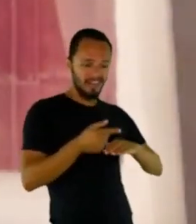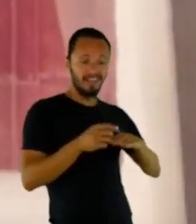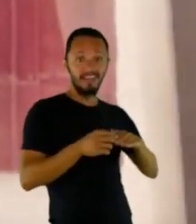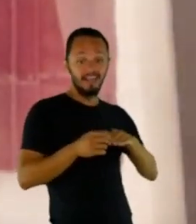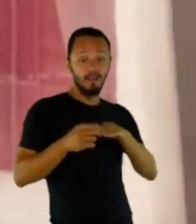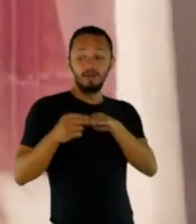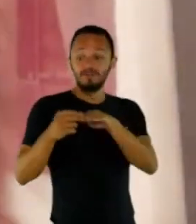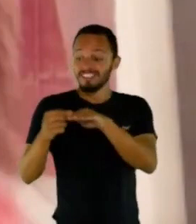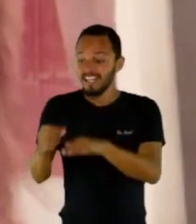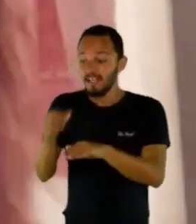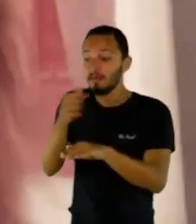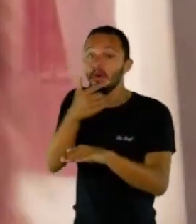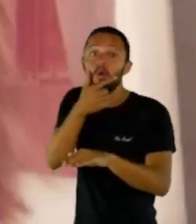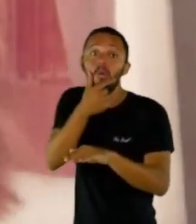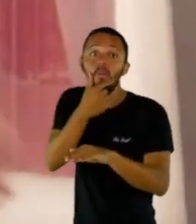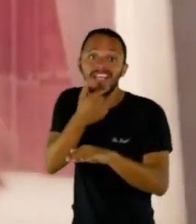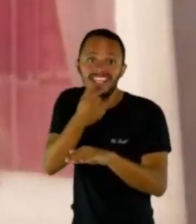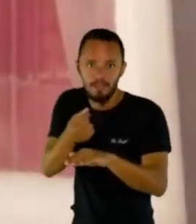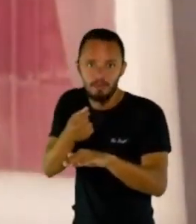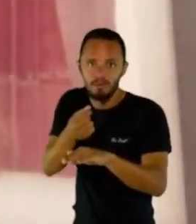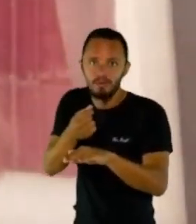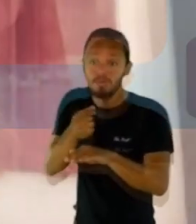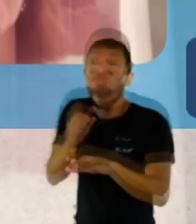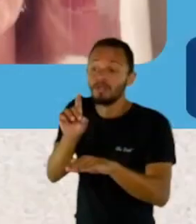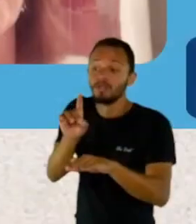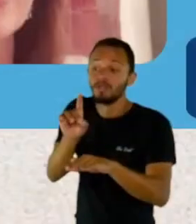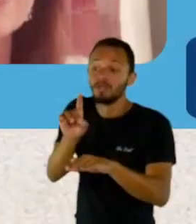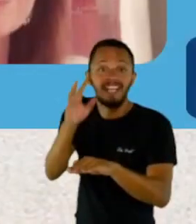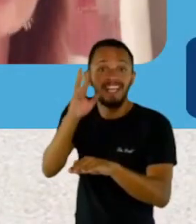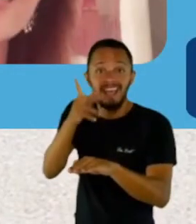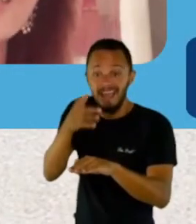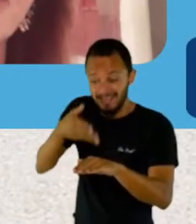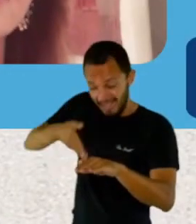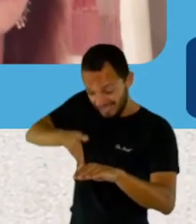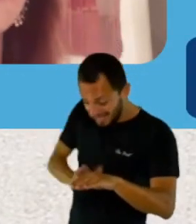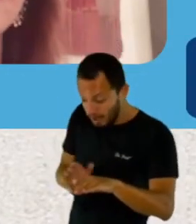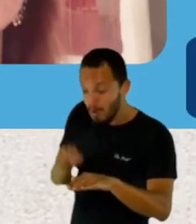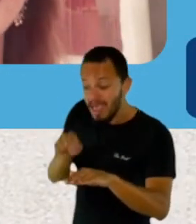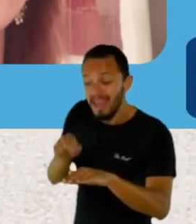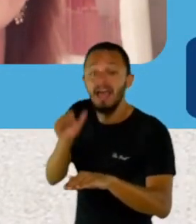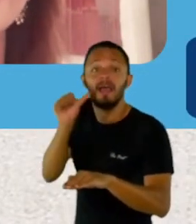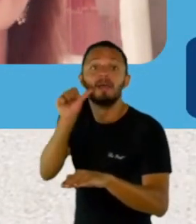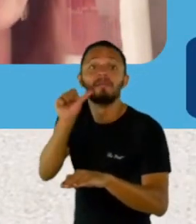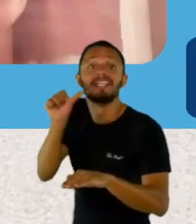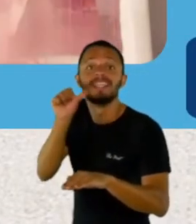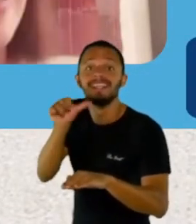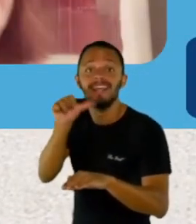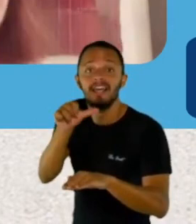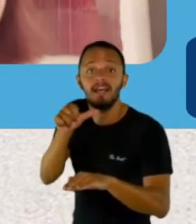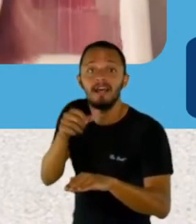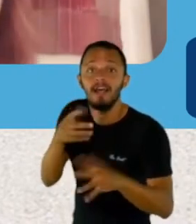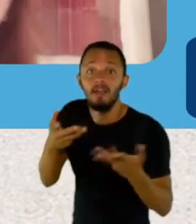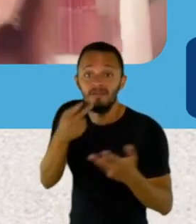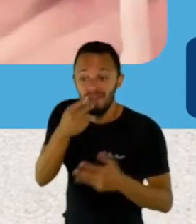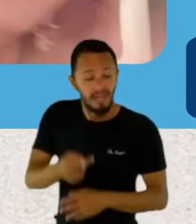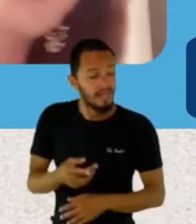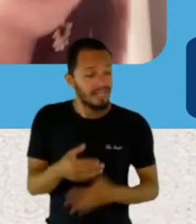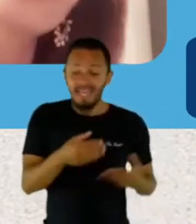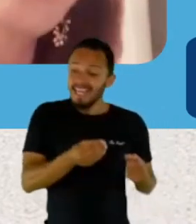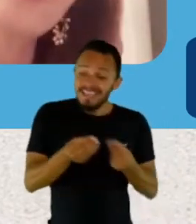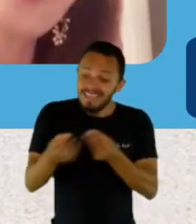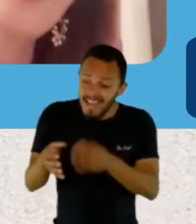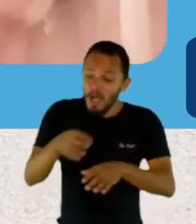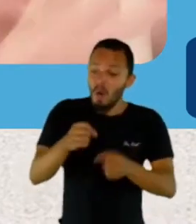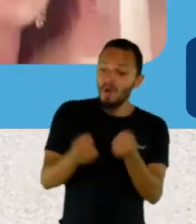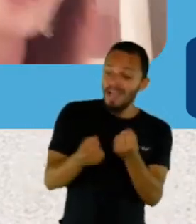mas não é uma menina. Ela falou assim, dá o carrinho para a menina. Por que a gente tem até hoje essa mentalidade, né? Que a mulher tem que cozinhar e o